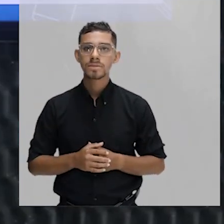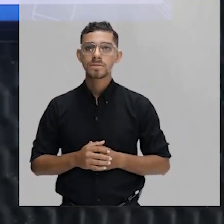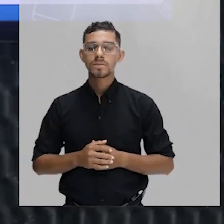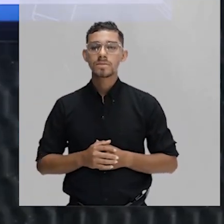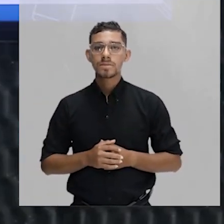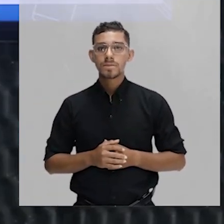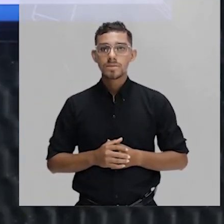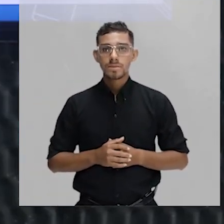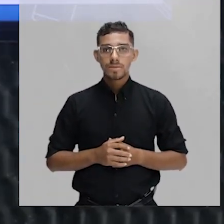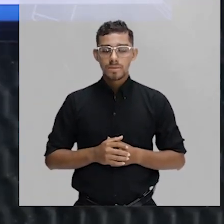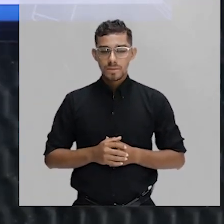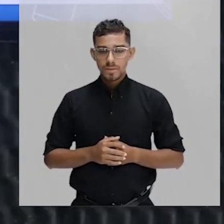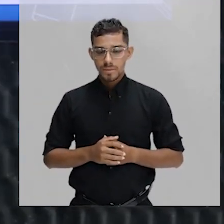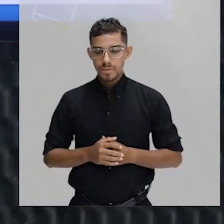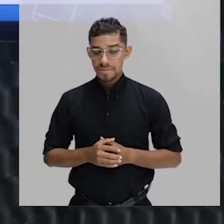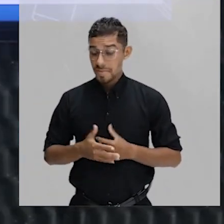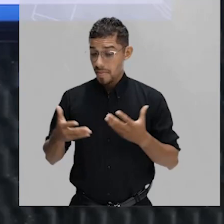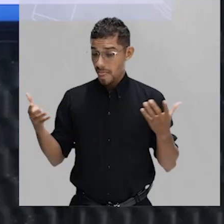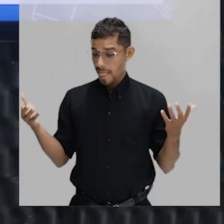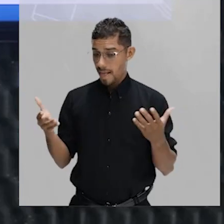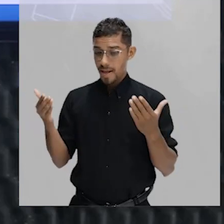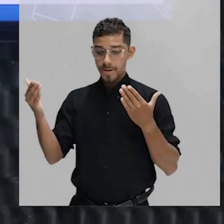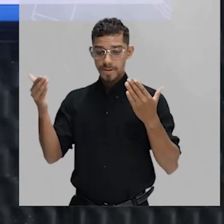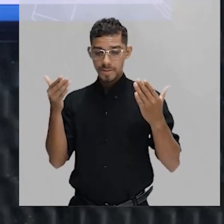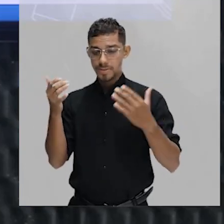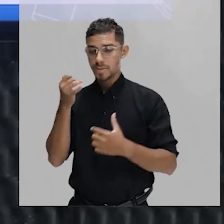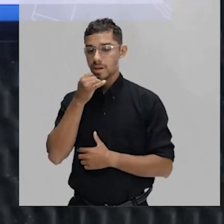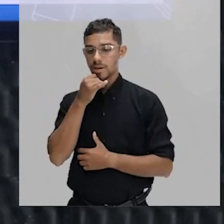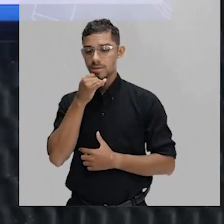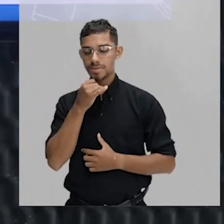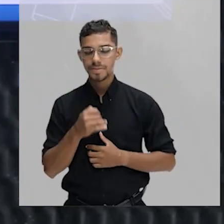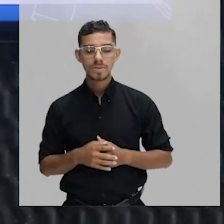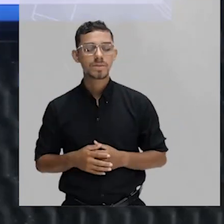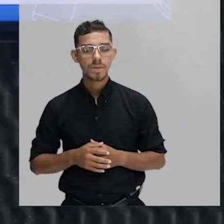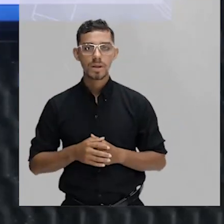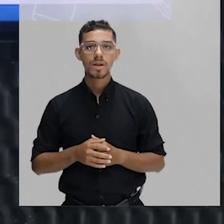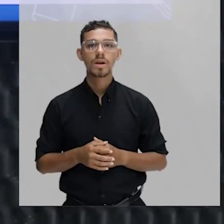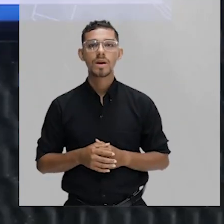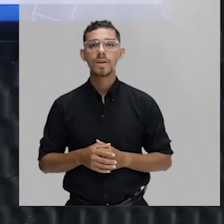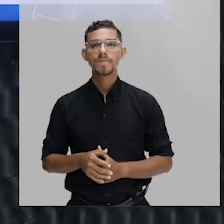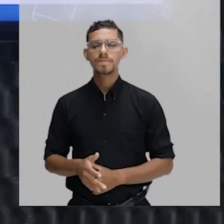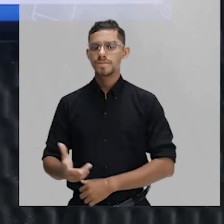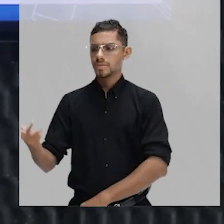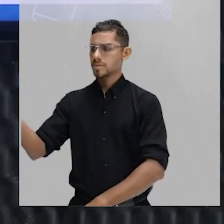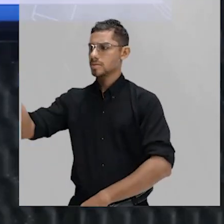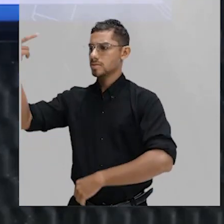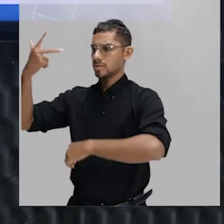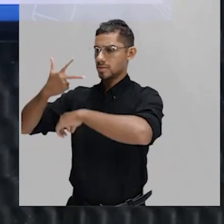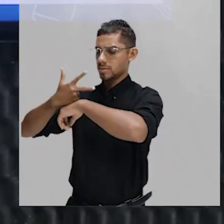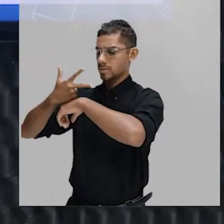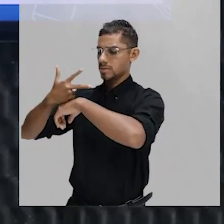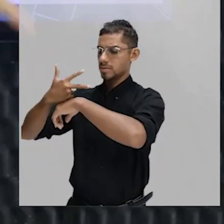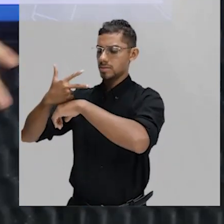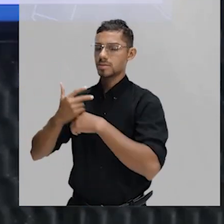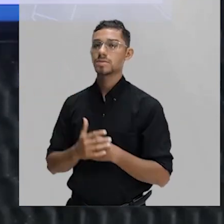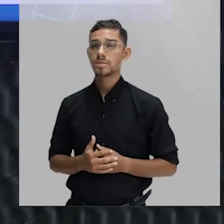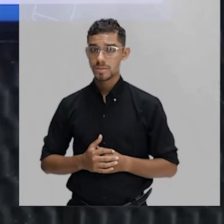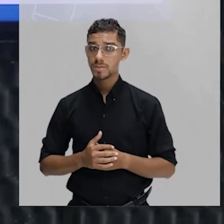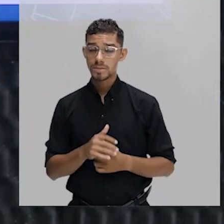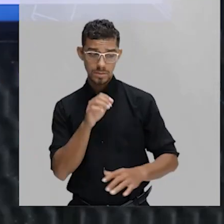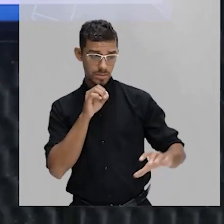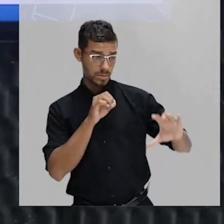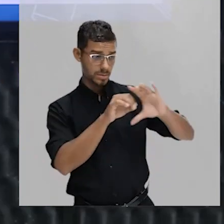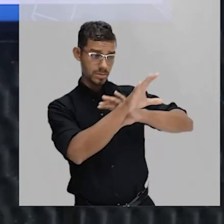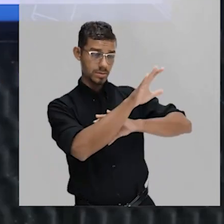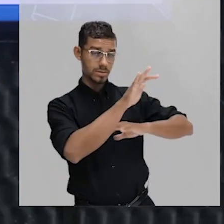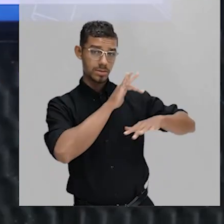Eu vou fazer uma comparação aqui com vocês. Imagina quando você vai gravar um vídeo. Você grava o vídeo que você quer postar na sua